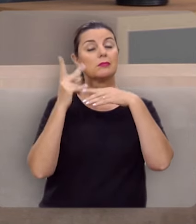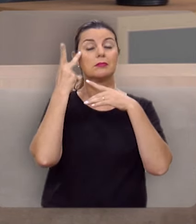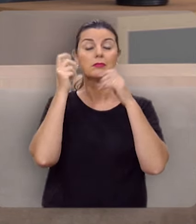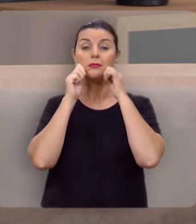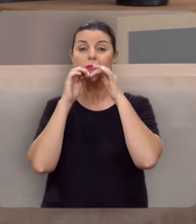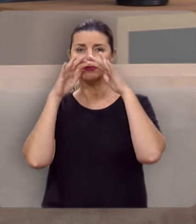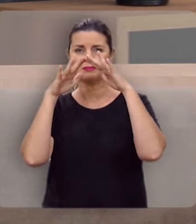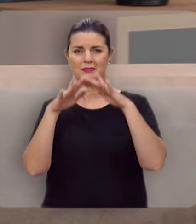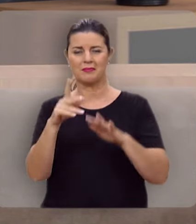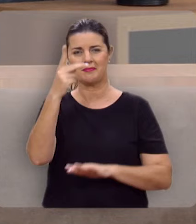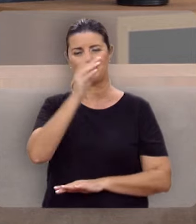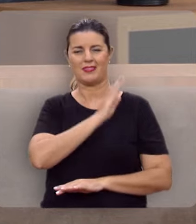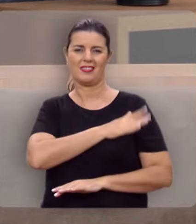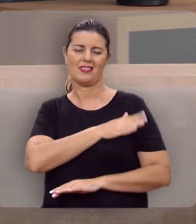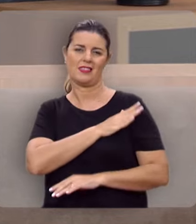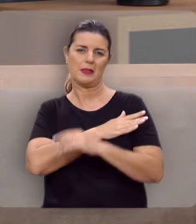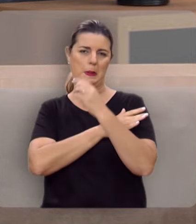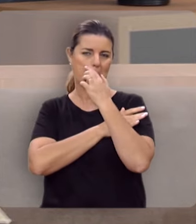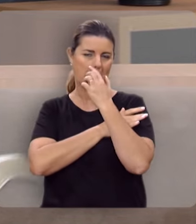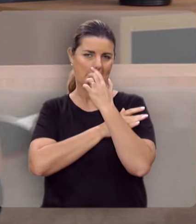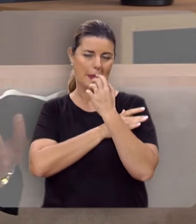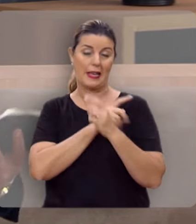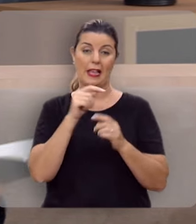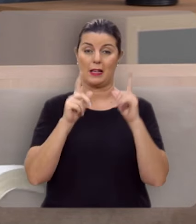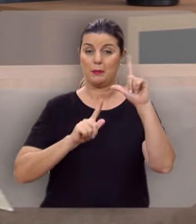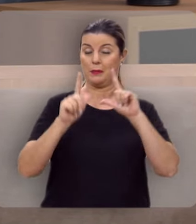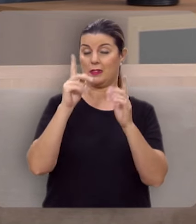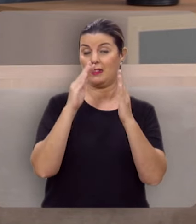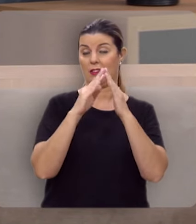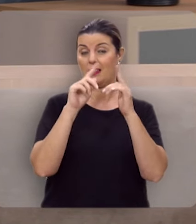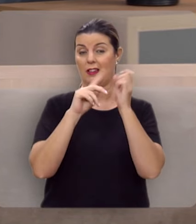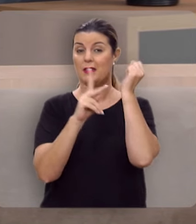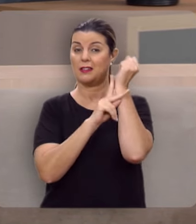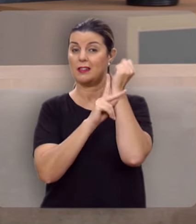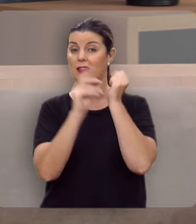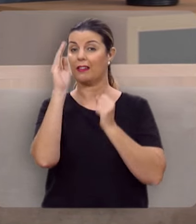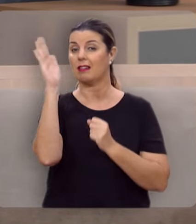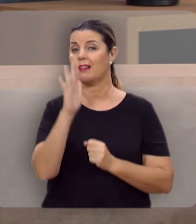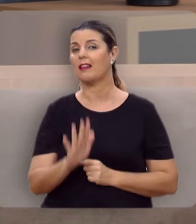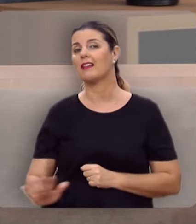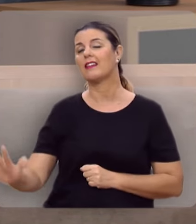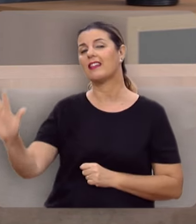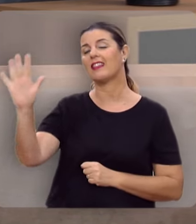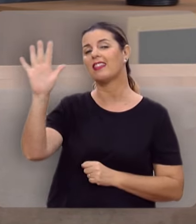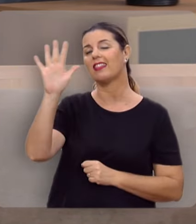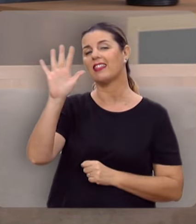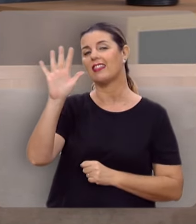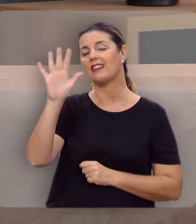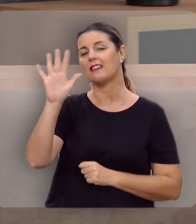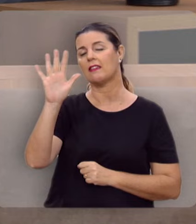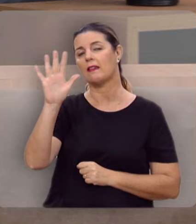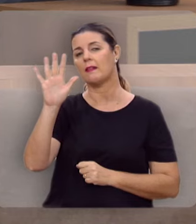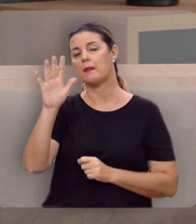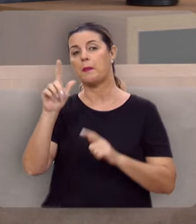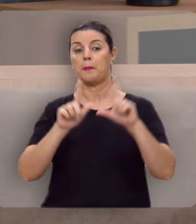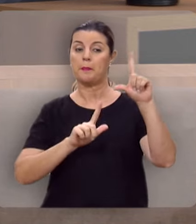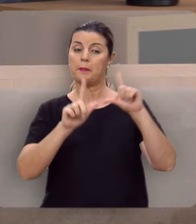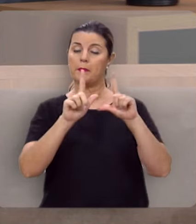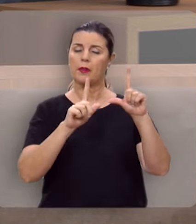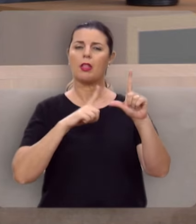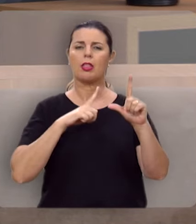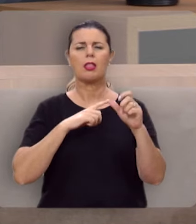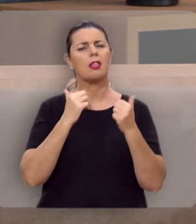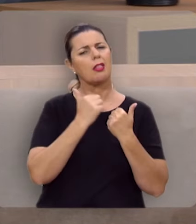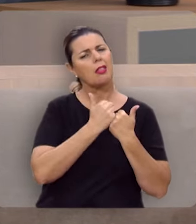abençoar seu coração. Este é o programa da Igreja Presbiteriana do Brasil, mas um programa que tem sido